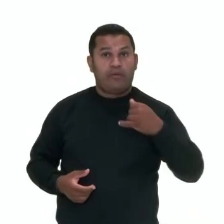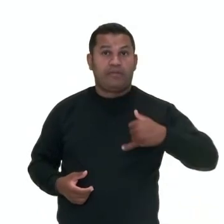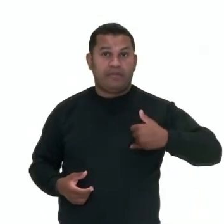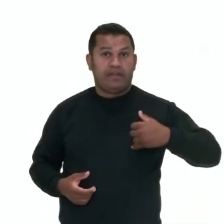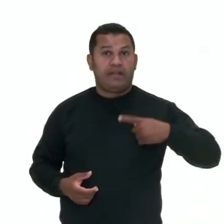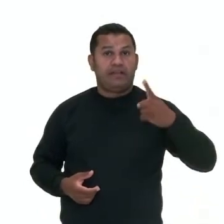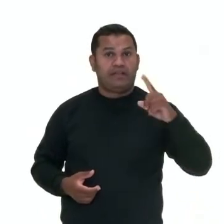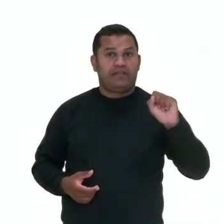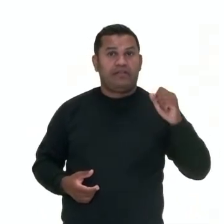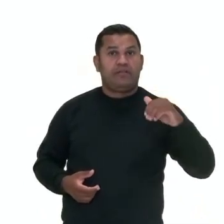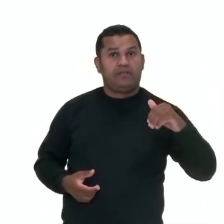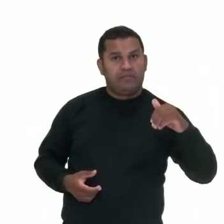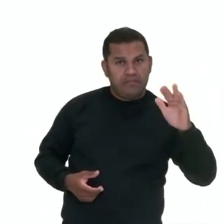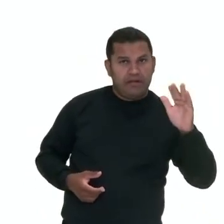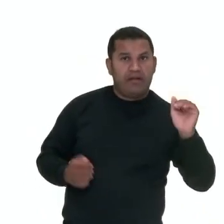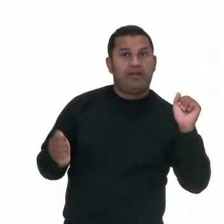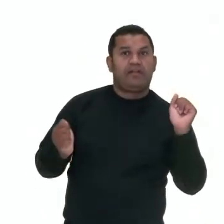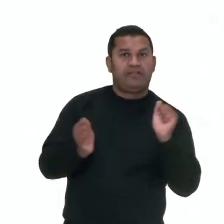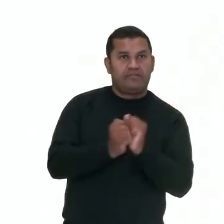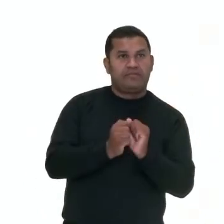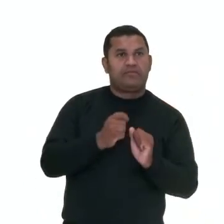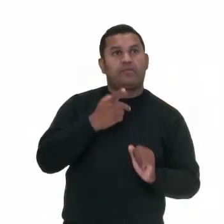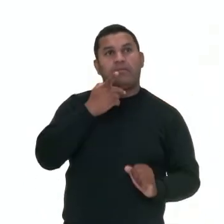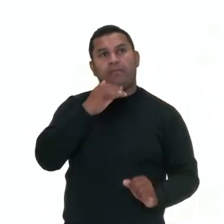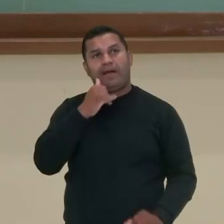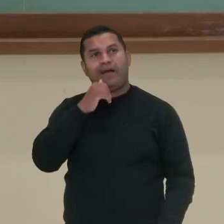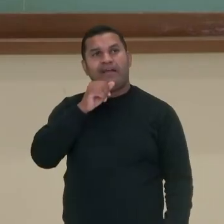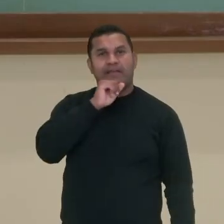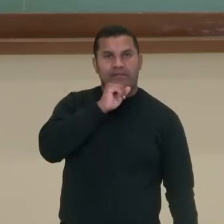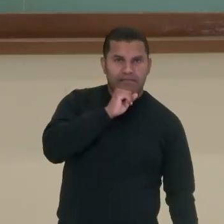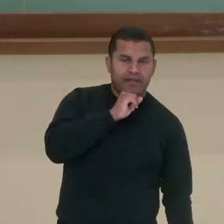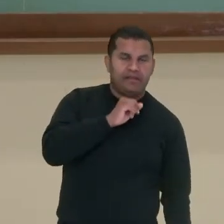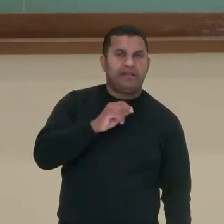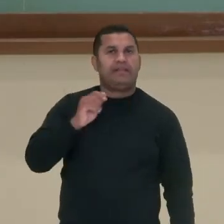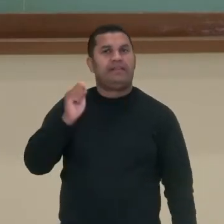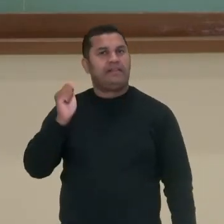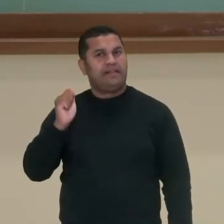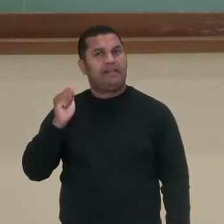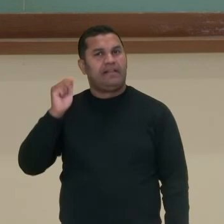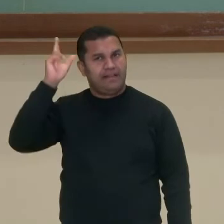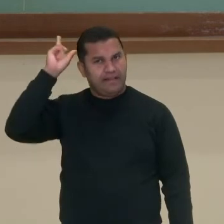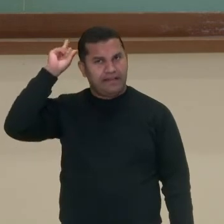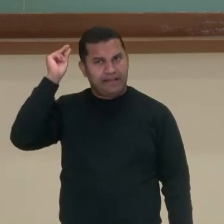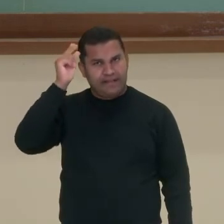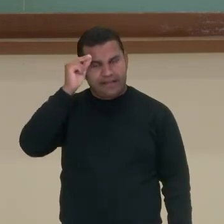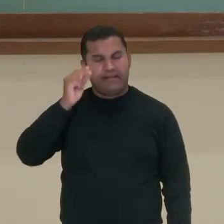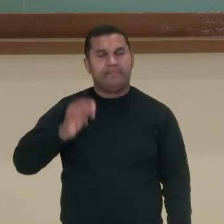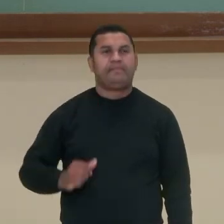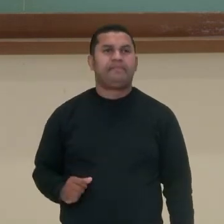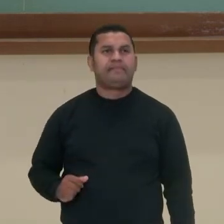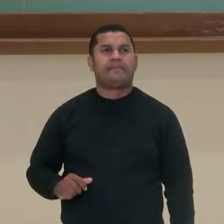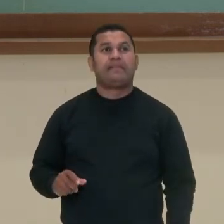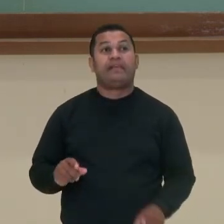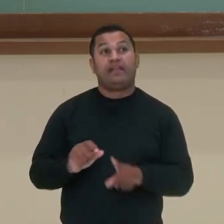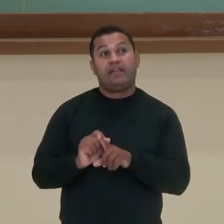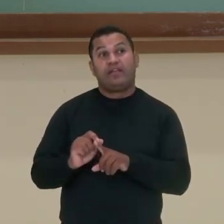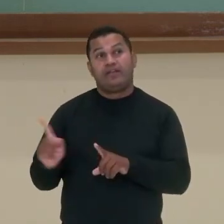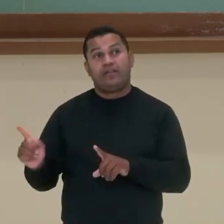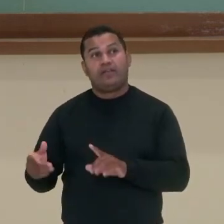anos, filhos de pai e mãe ateniense. Estavam excluídos, como o Silberto comentou, escravizados, mulheres e estrangeiros.